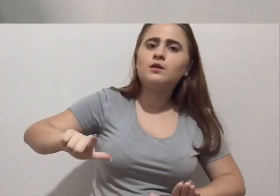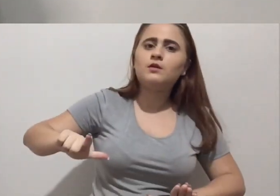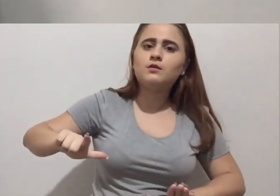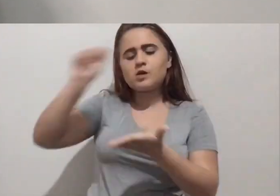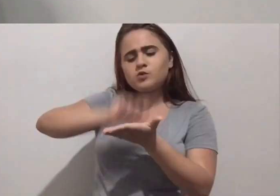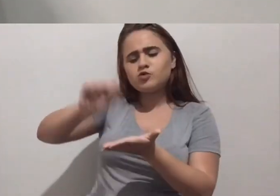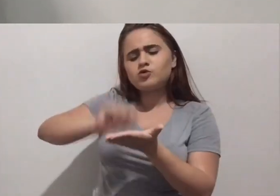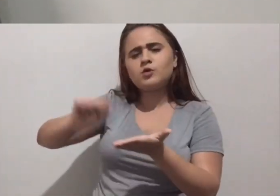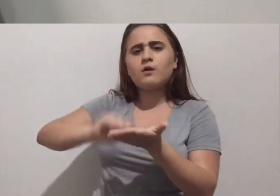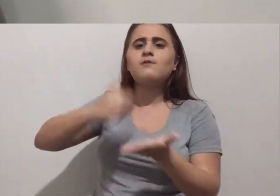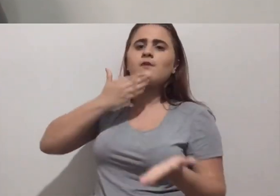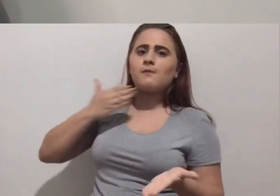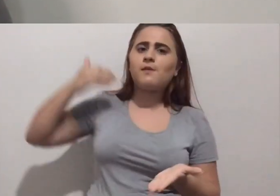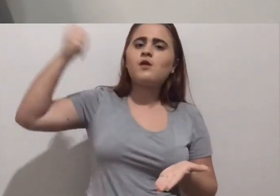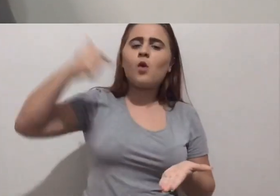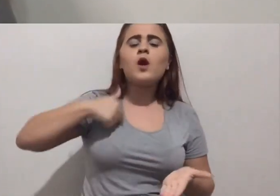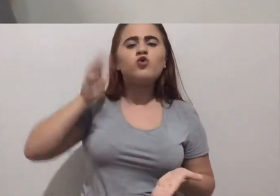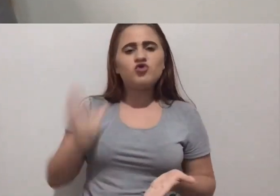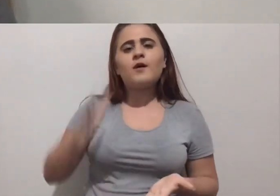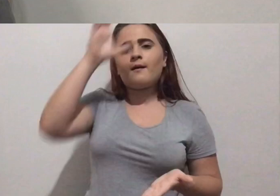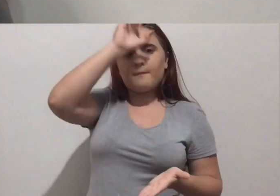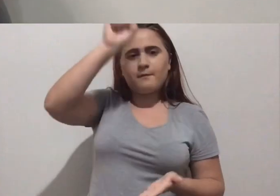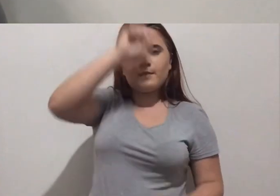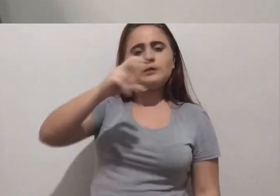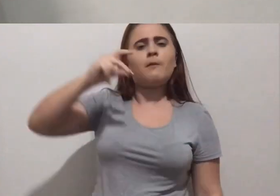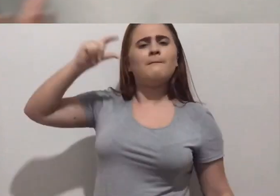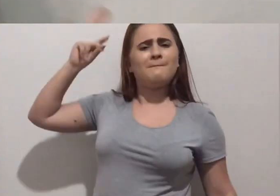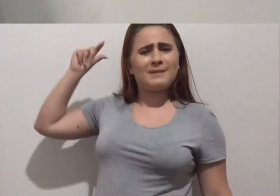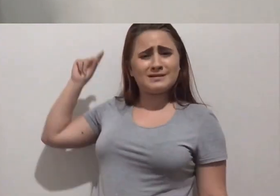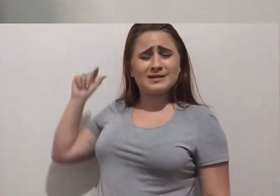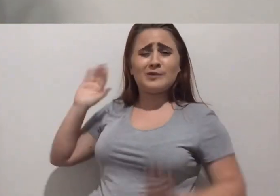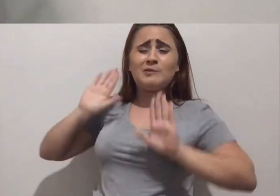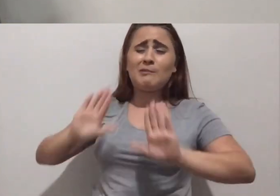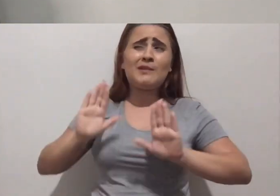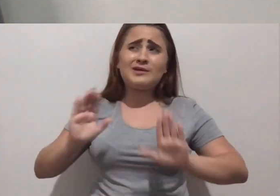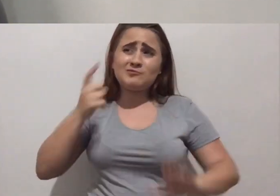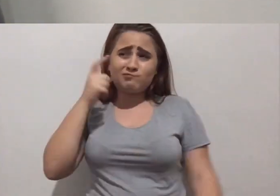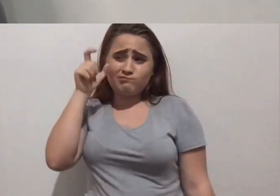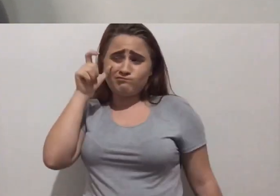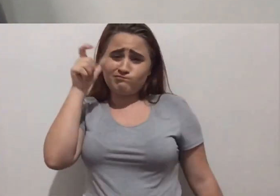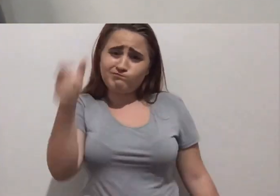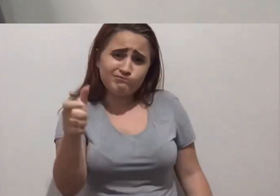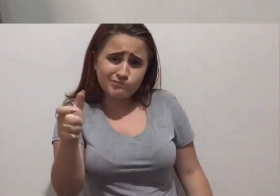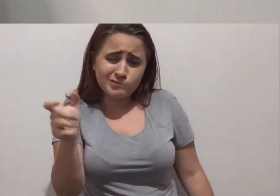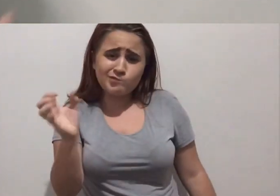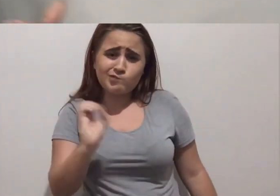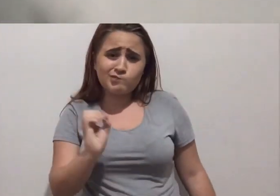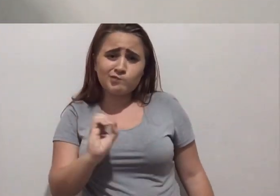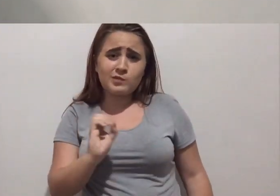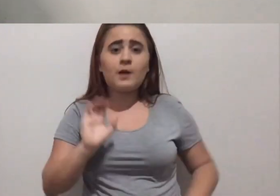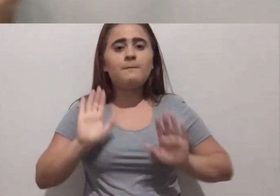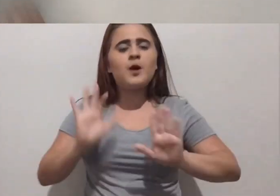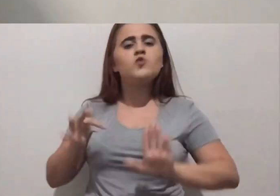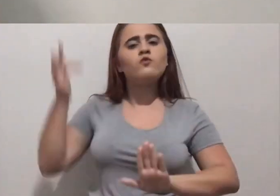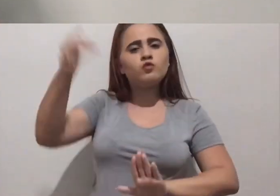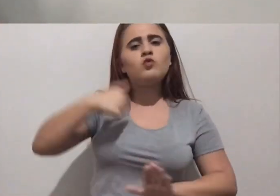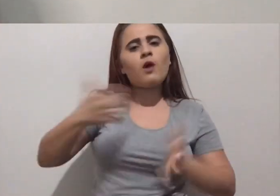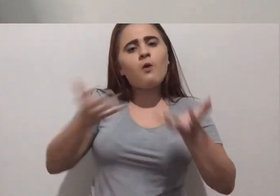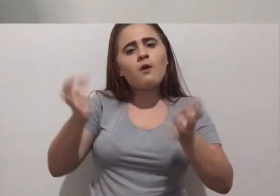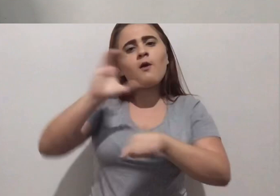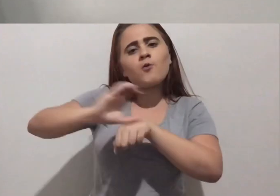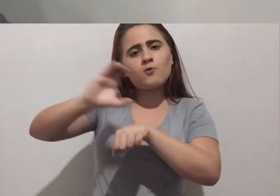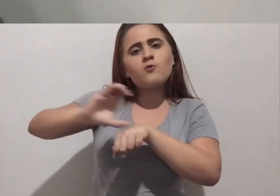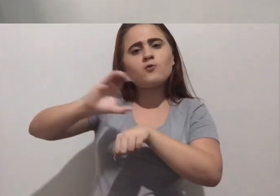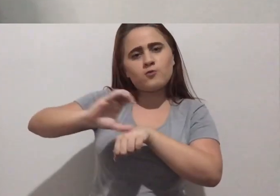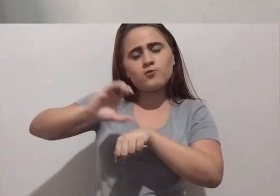em Libras. Foi algo que eu aprendi há muito tempo atrás e nunca, assim, me interessei em estudar profundamente. Mas um dia eu